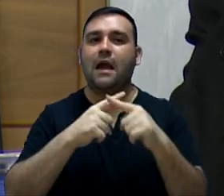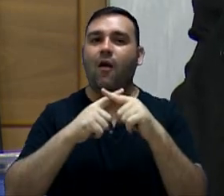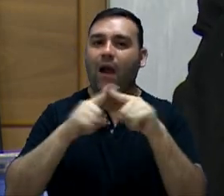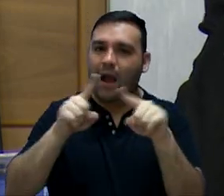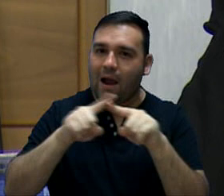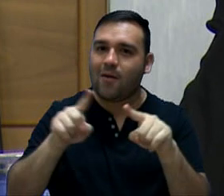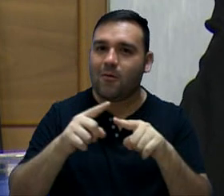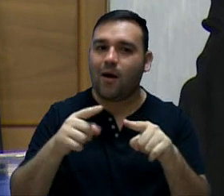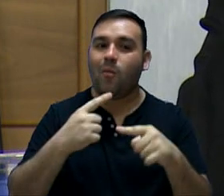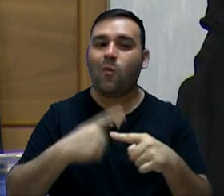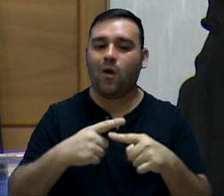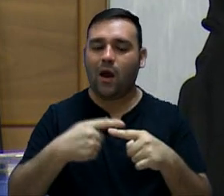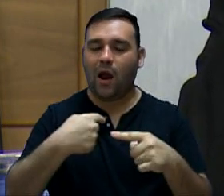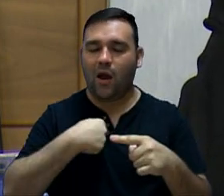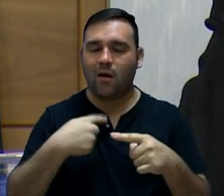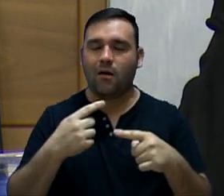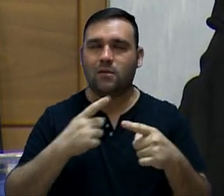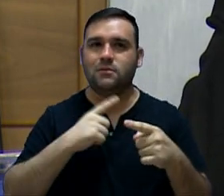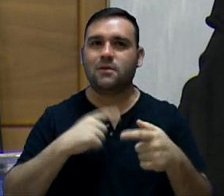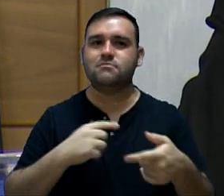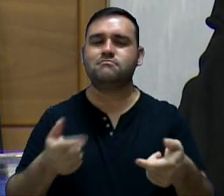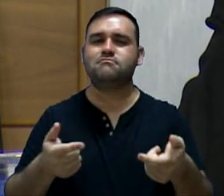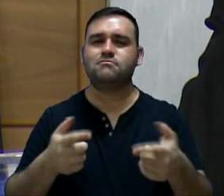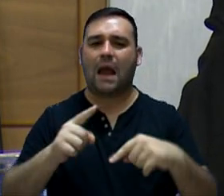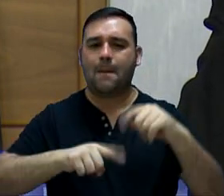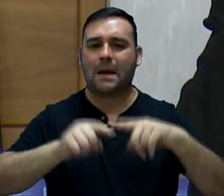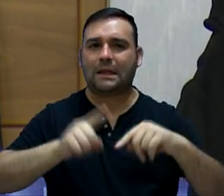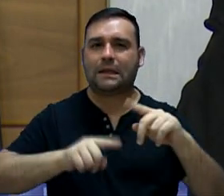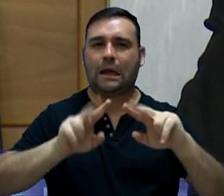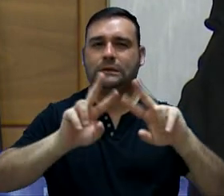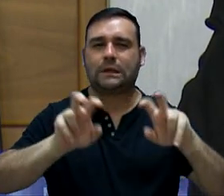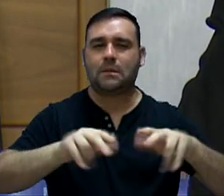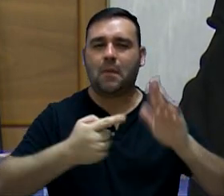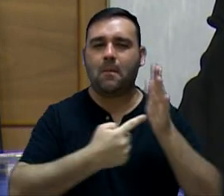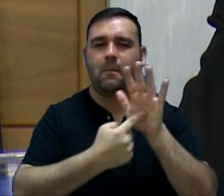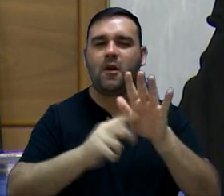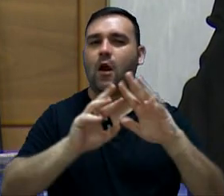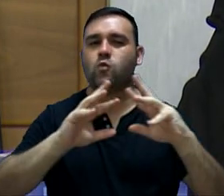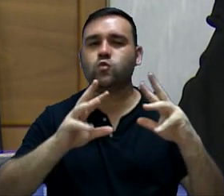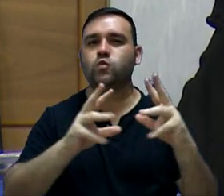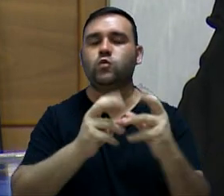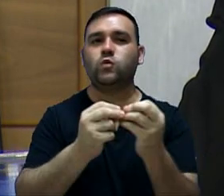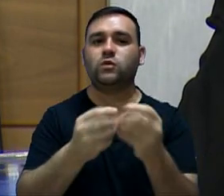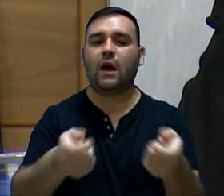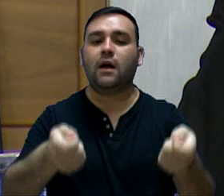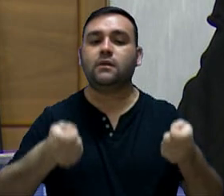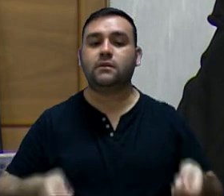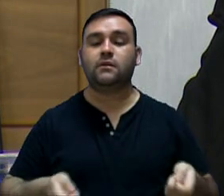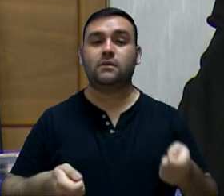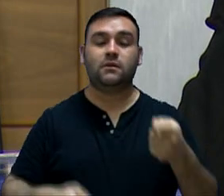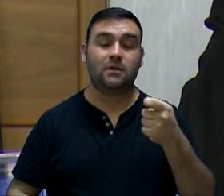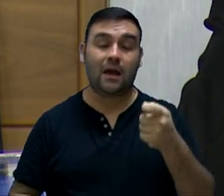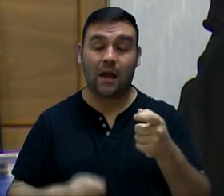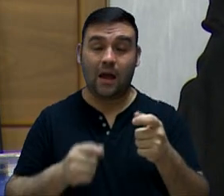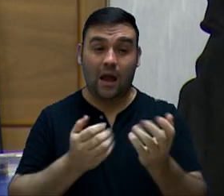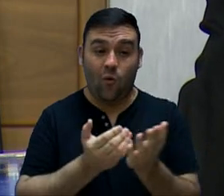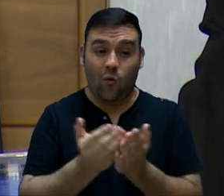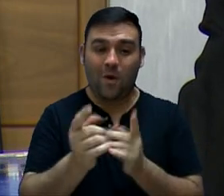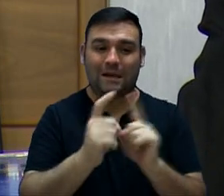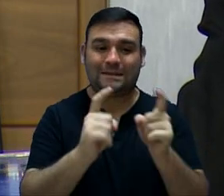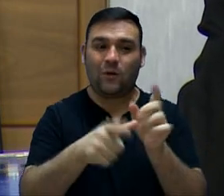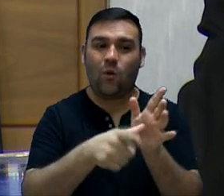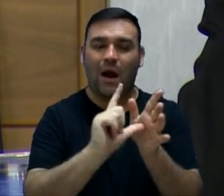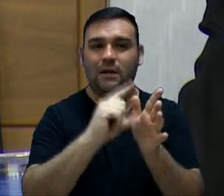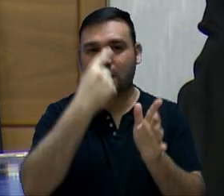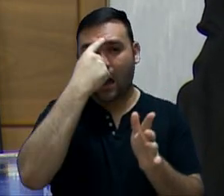reclamação. Este vereador recebeu o material sobre essa apresentação há menos de 30 minutos antes dela começar e